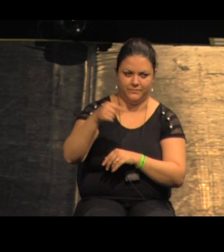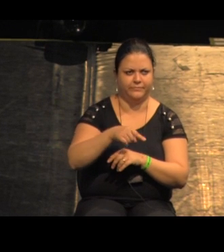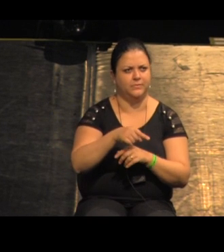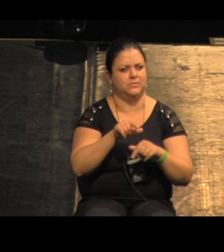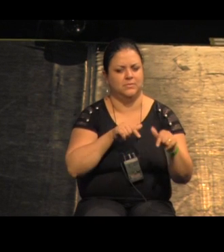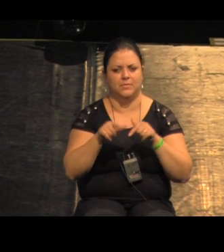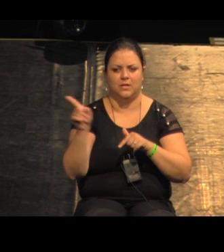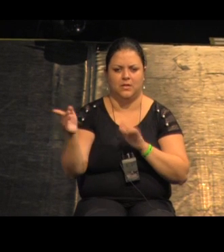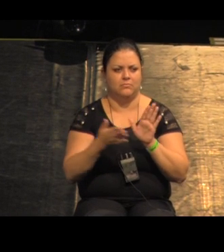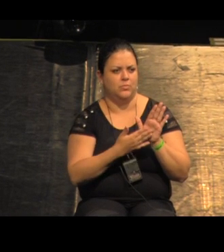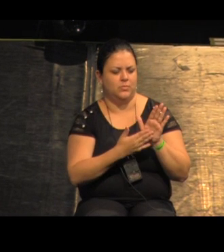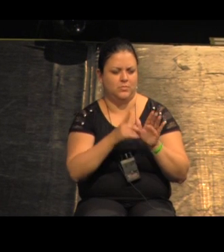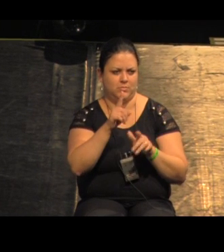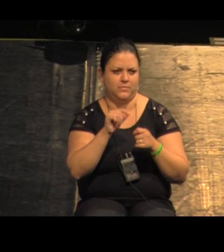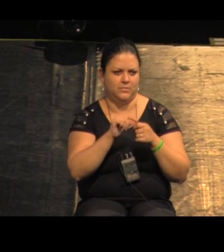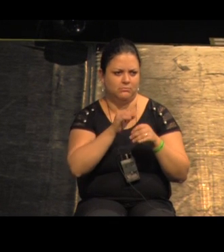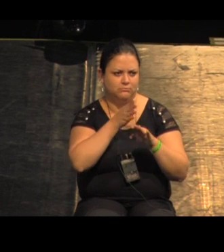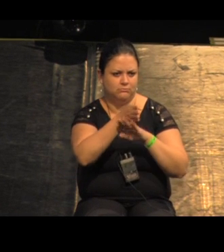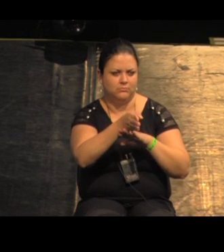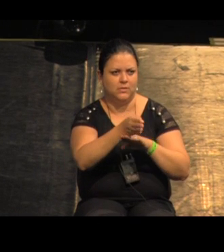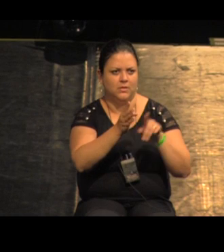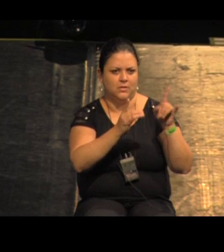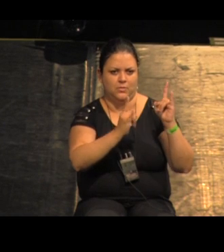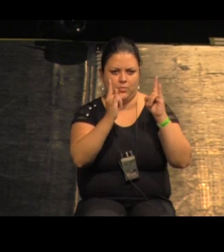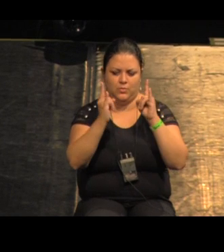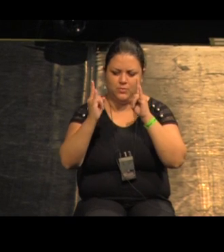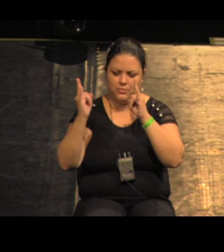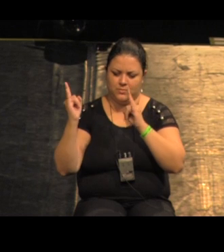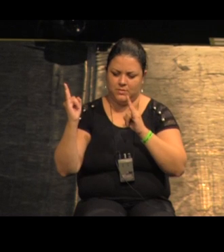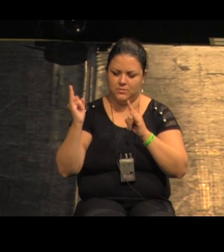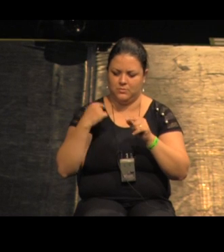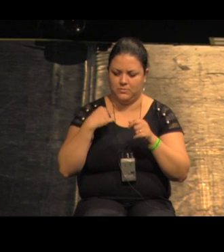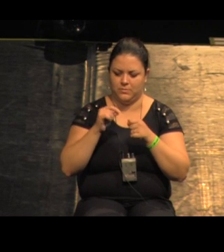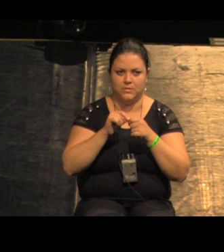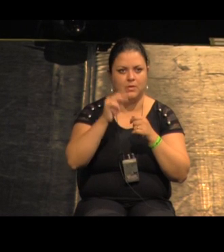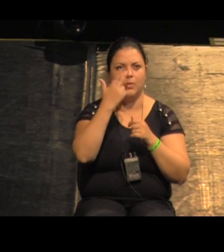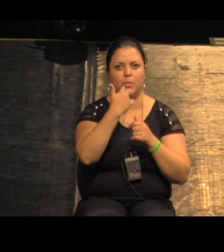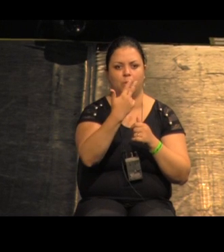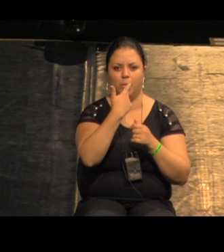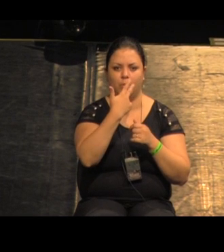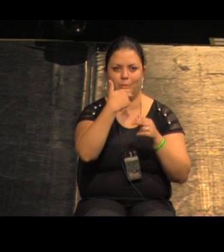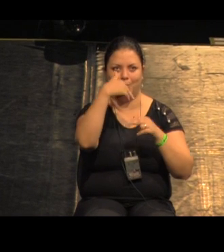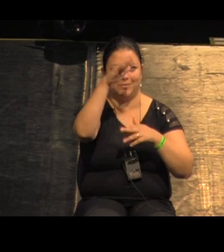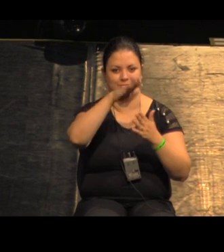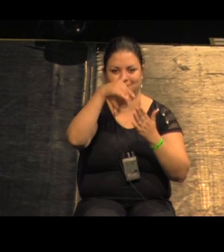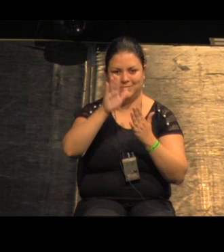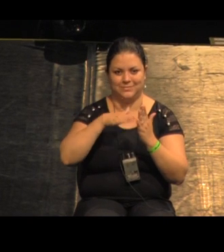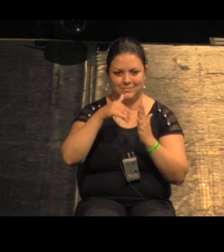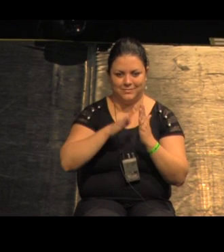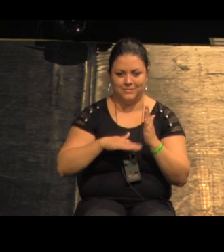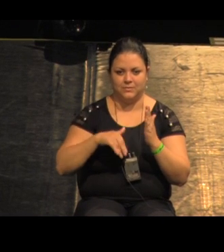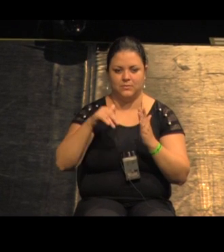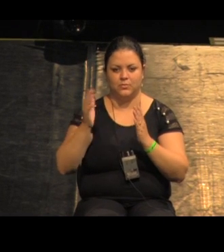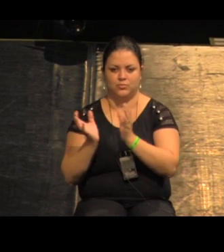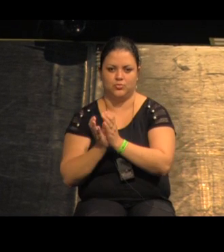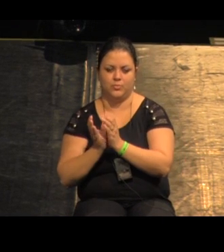intervenção naquele condomínio encrenqueiro que eu falei para vocês os assistentes sociais dessa vez